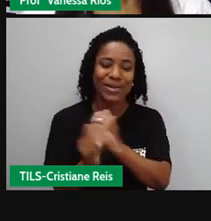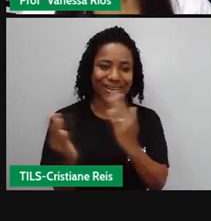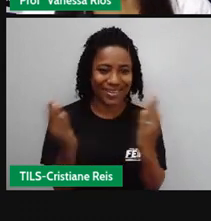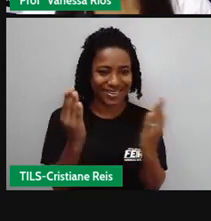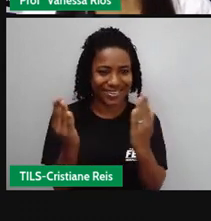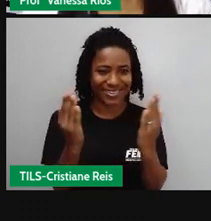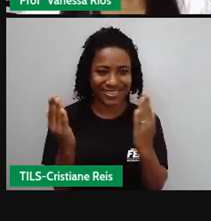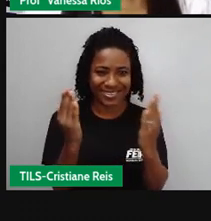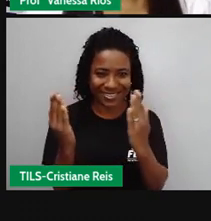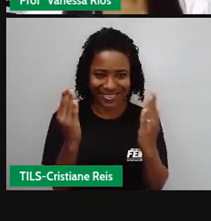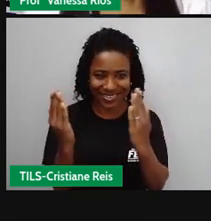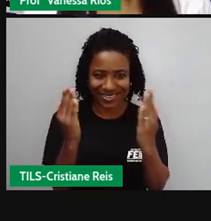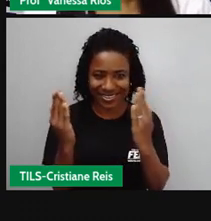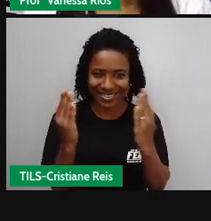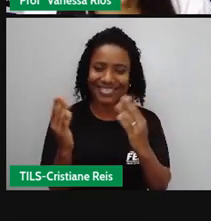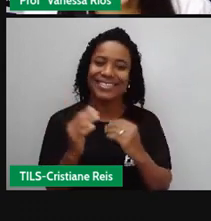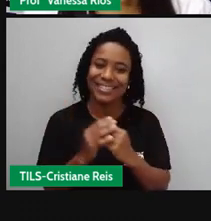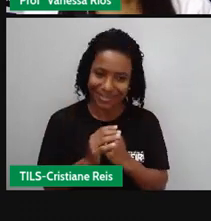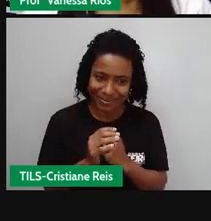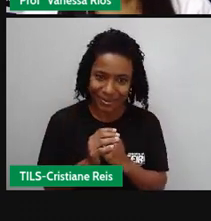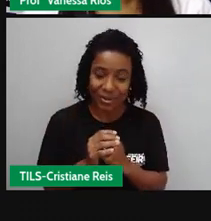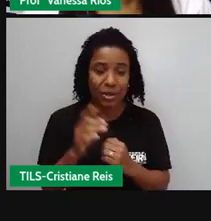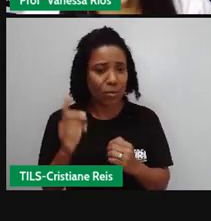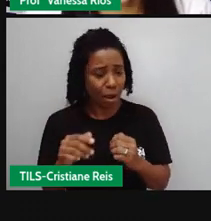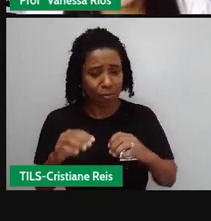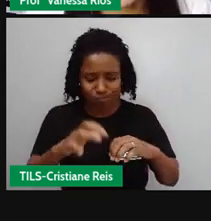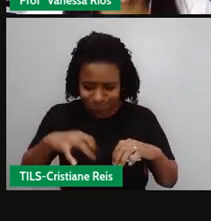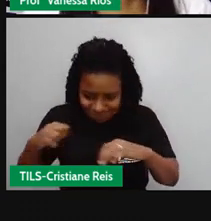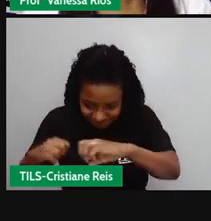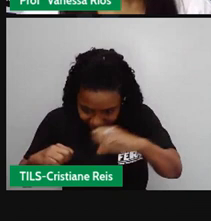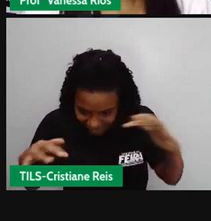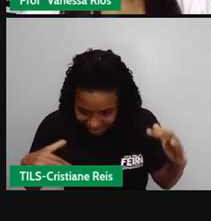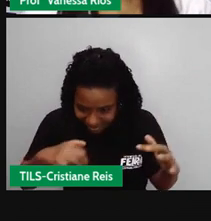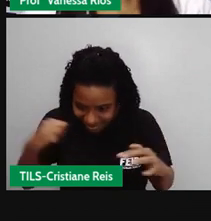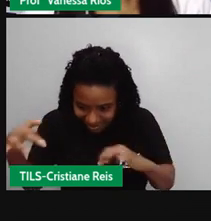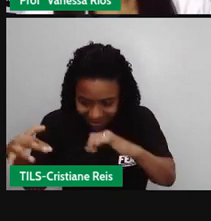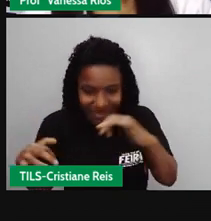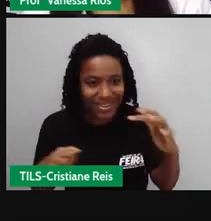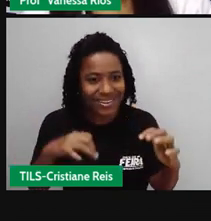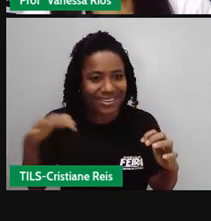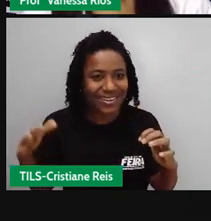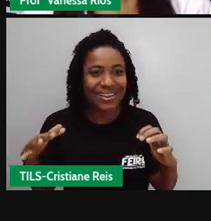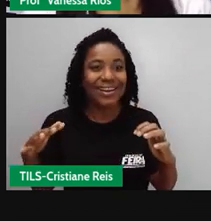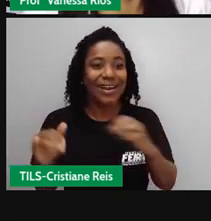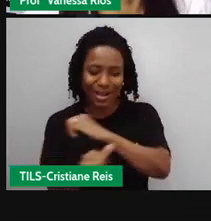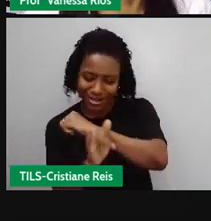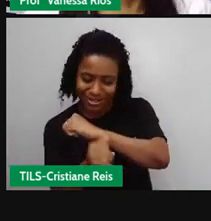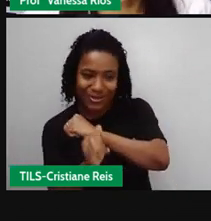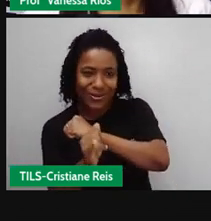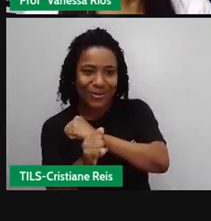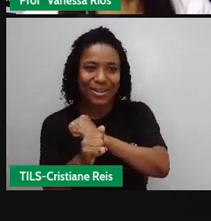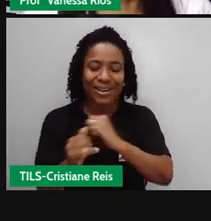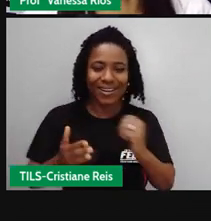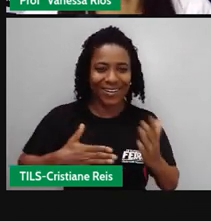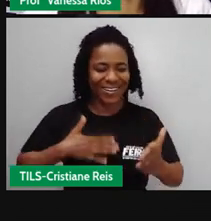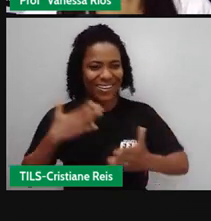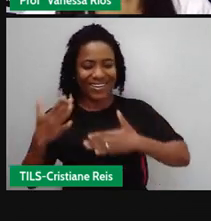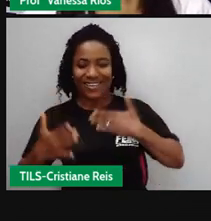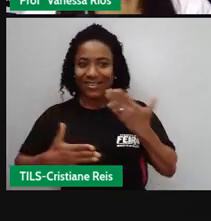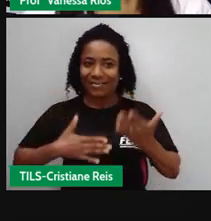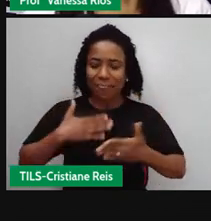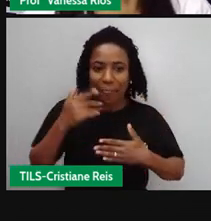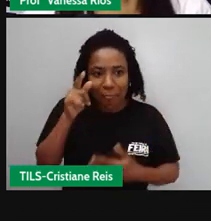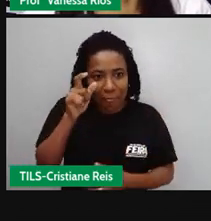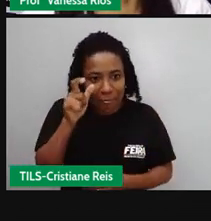todas as surpresas que as crônicas podem trazer para aqueles que estão lendo, que estão tendo contato, né? Com esse